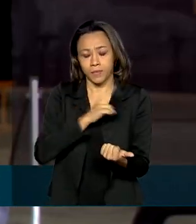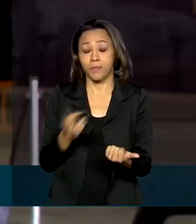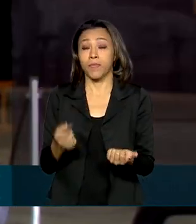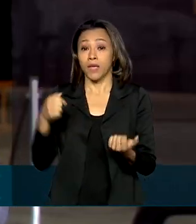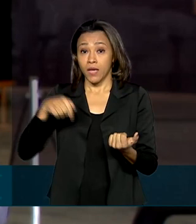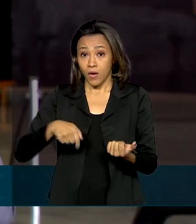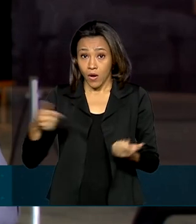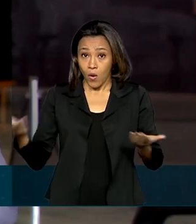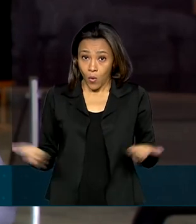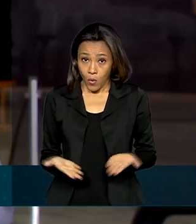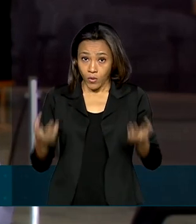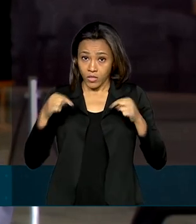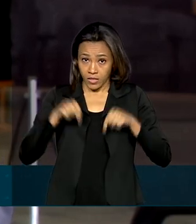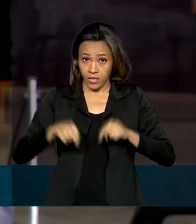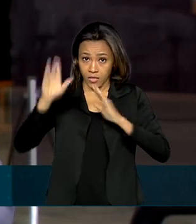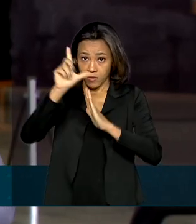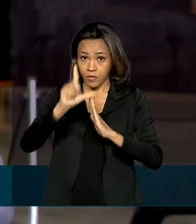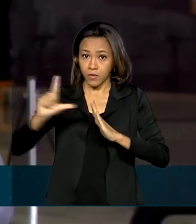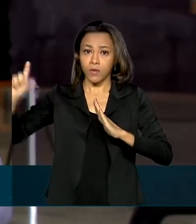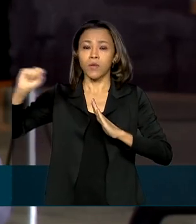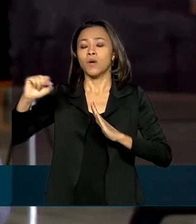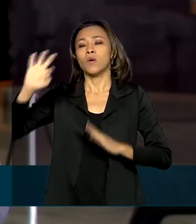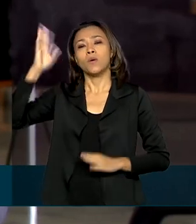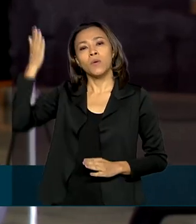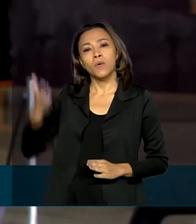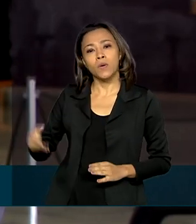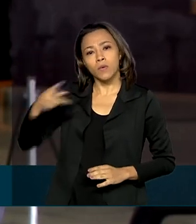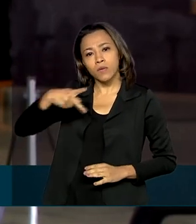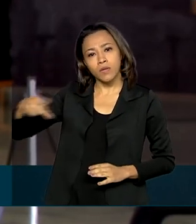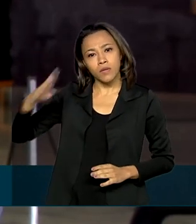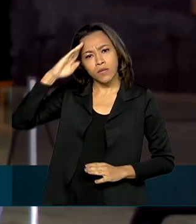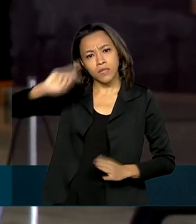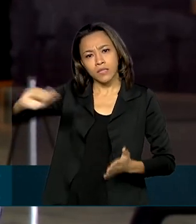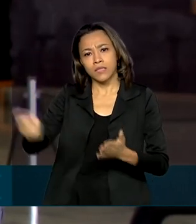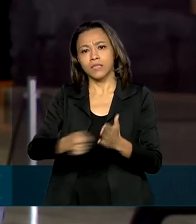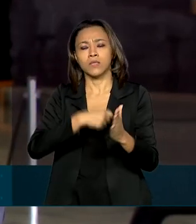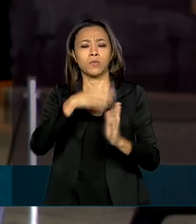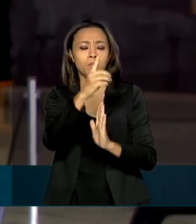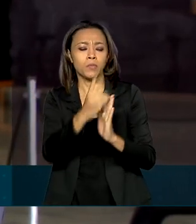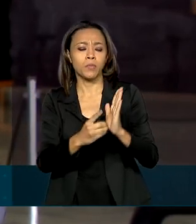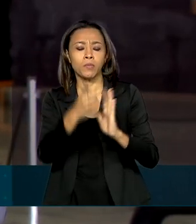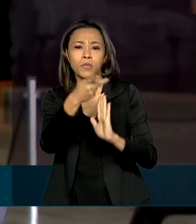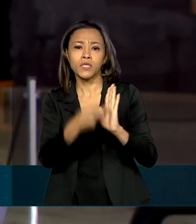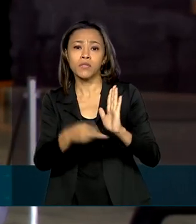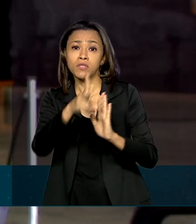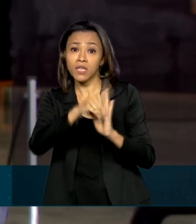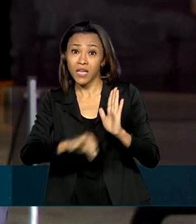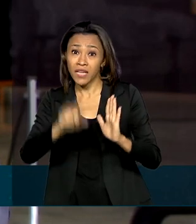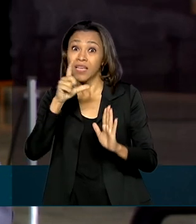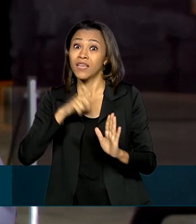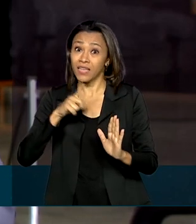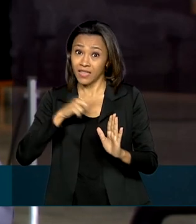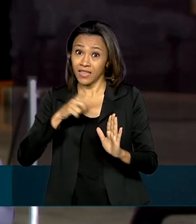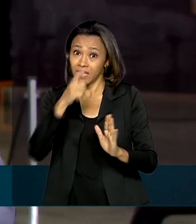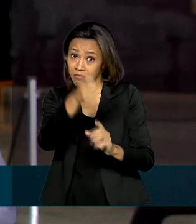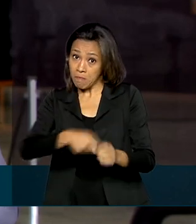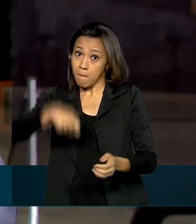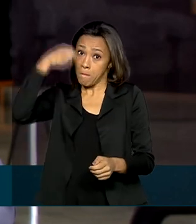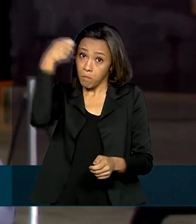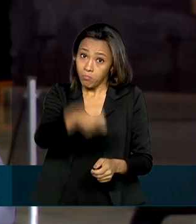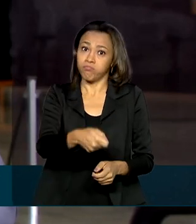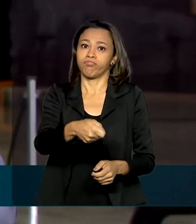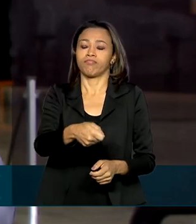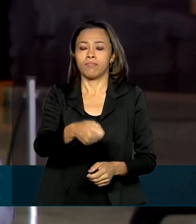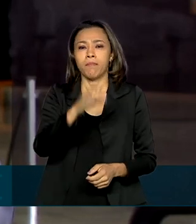Planalto hoje, o presidente Jair Bolsonaro sanciona o projeto de lei que aumenta a punição para quem praticar maus-tratos contra